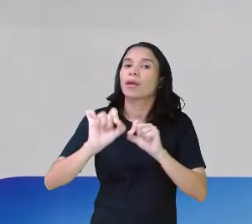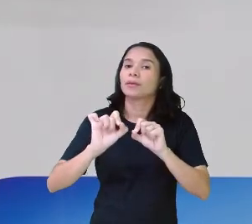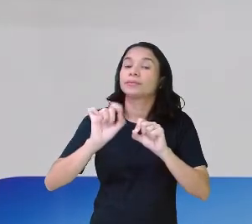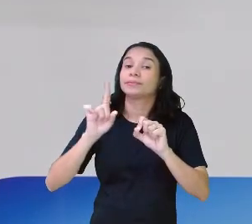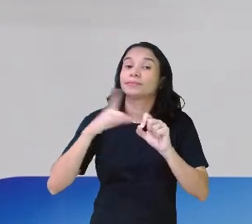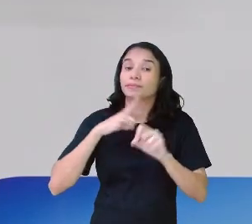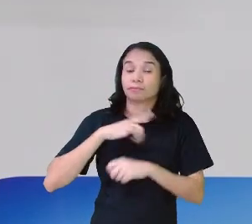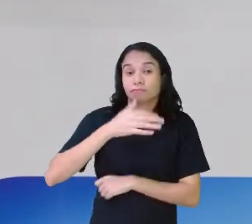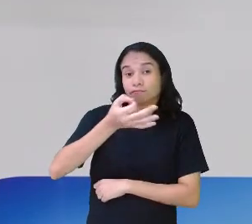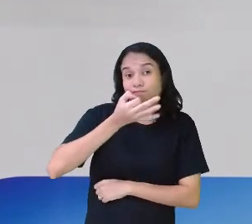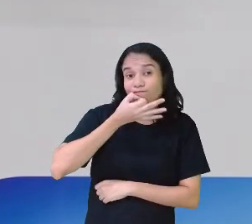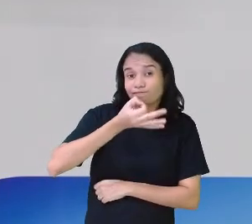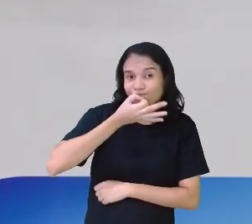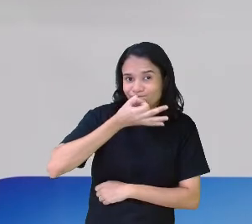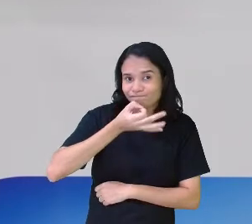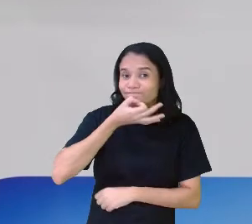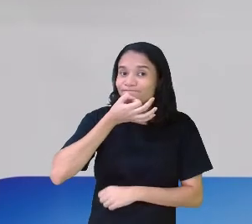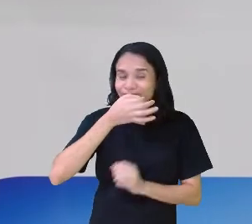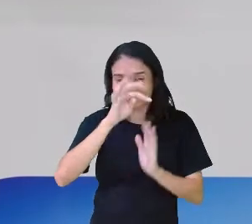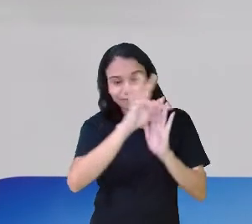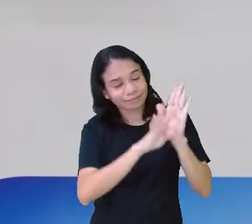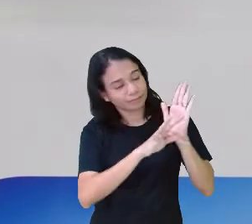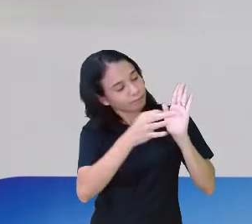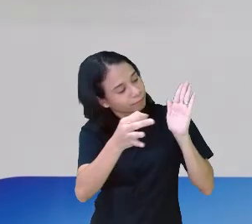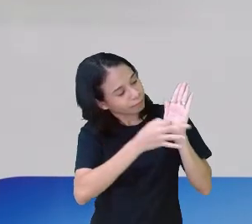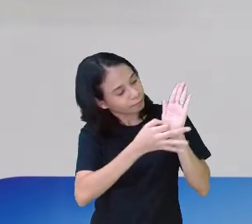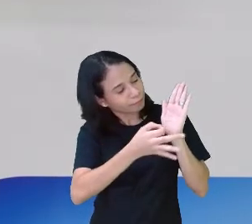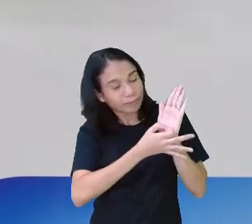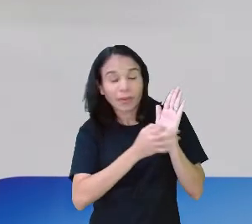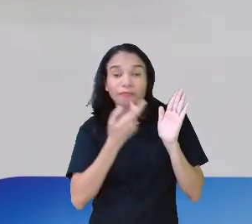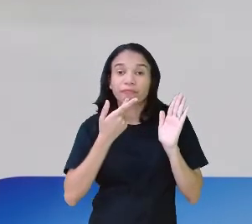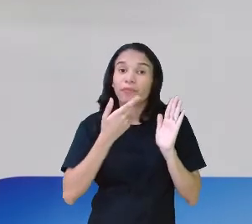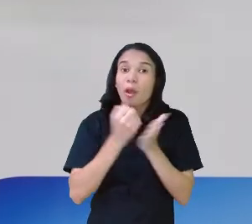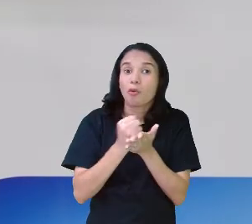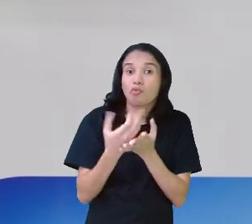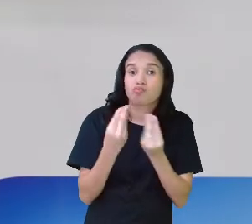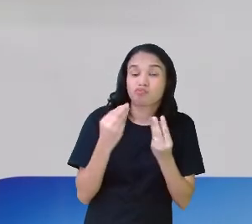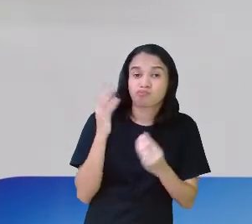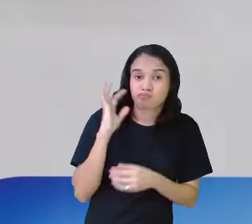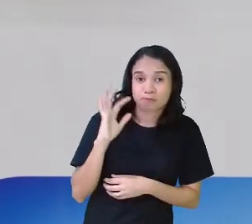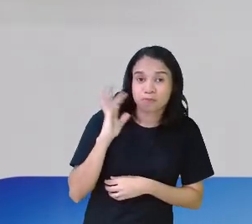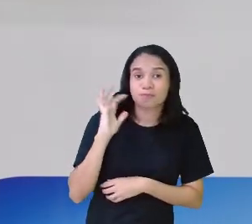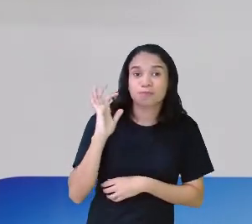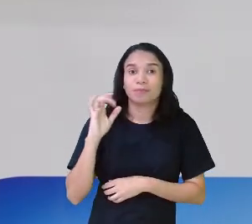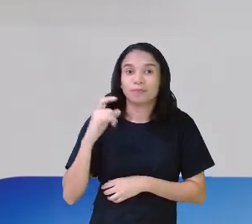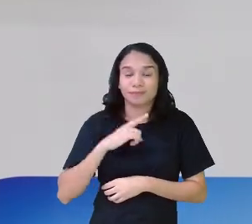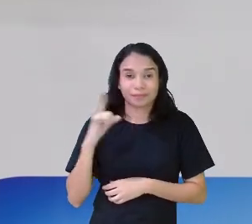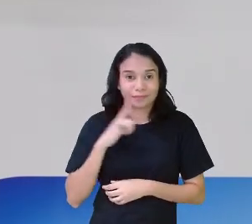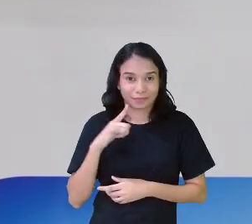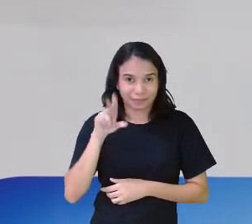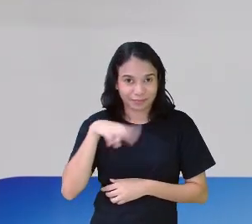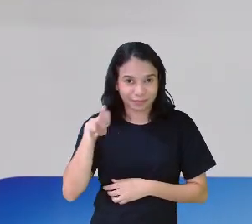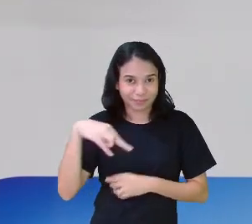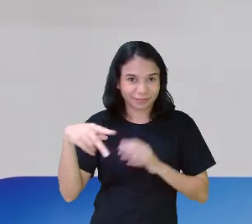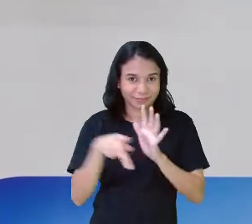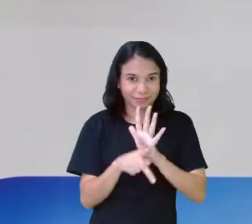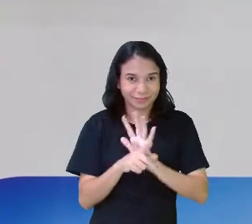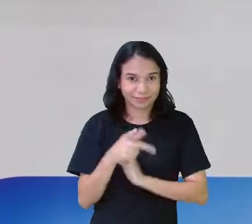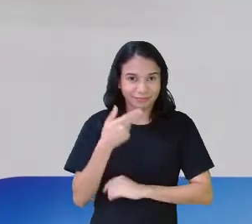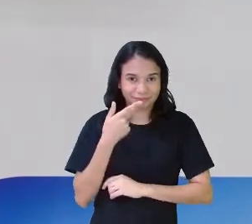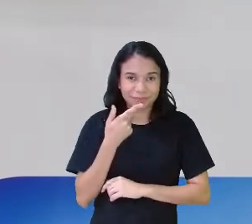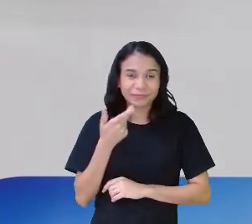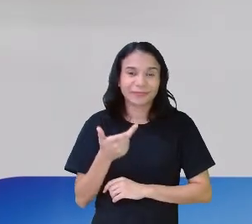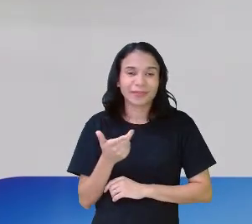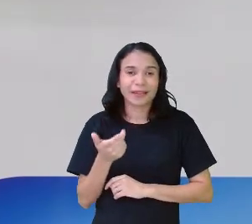Ele está dando a sua opinião. Isso mesmo. Então, ele acha que o jogo é muito legal, que usa lença. Ele diz, né, tem uma parte que ele diz assim,